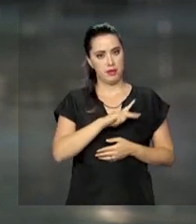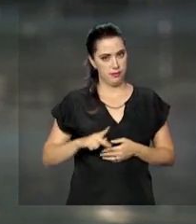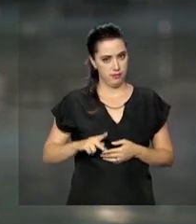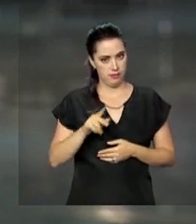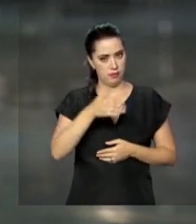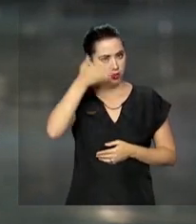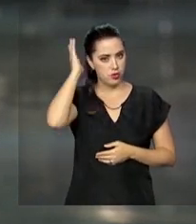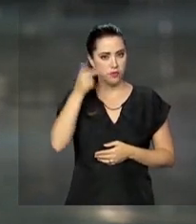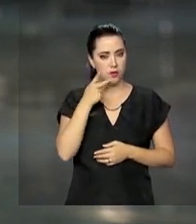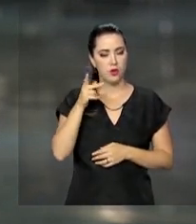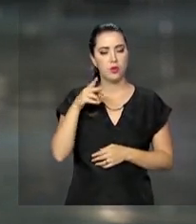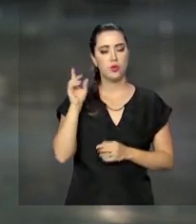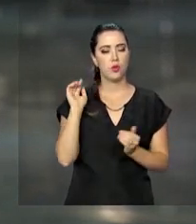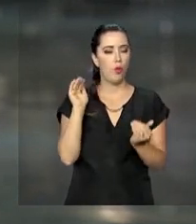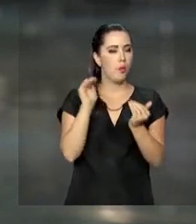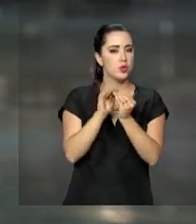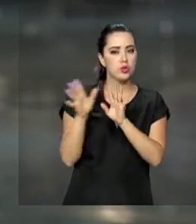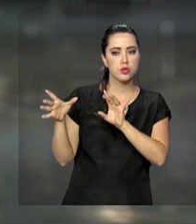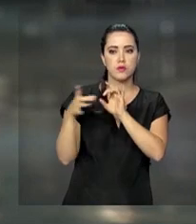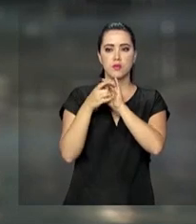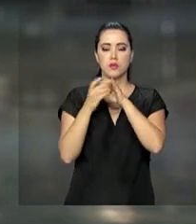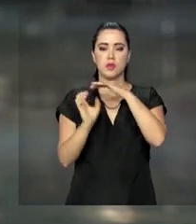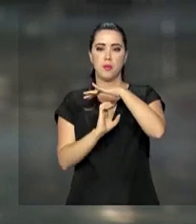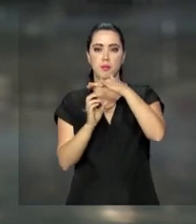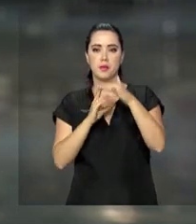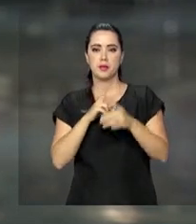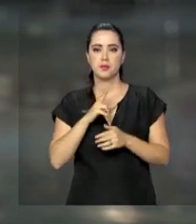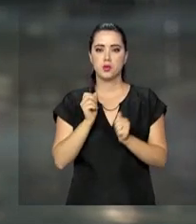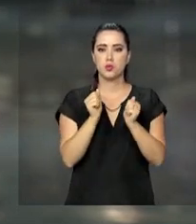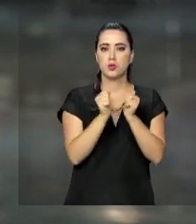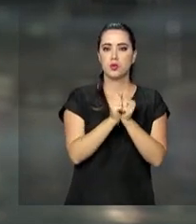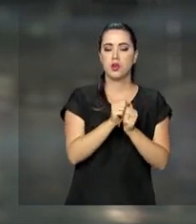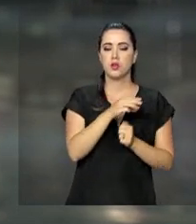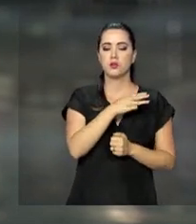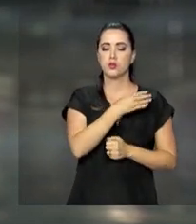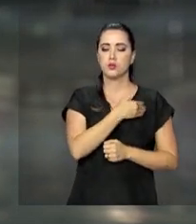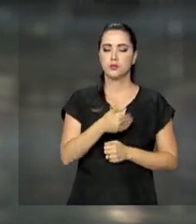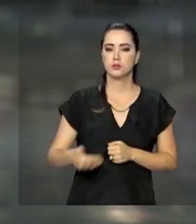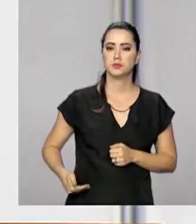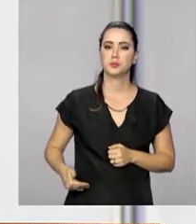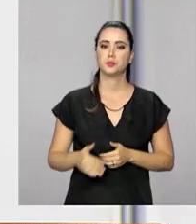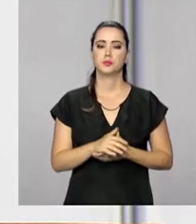é somar o poder público com a iniciativa privada. Vamos ouvi-lo.